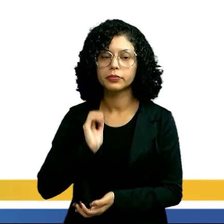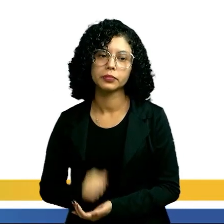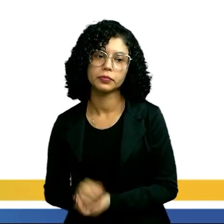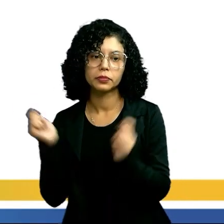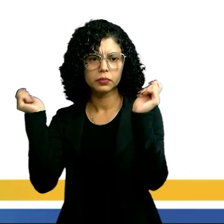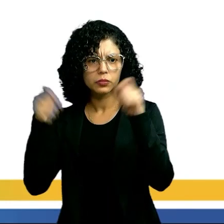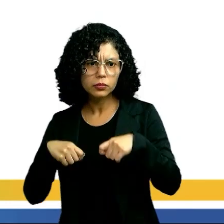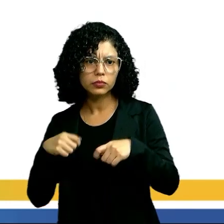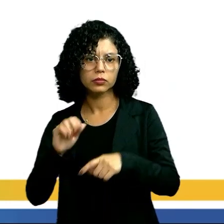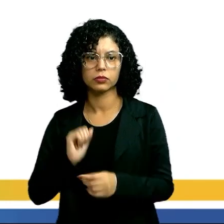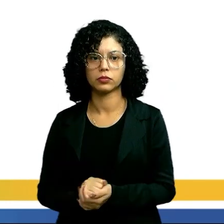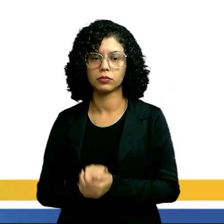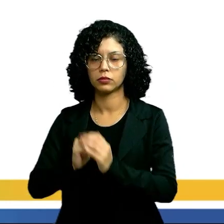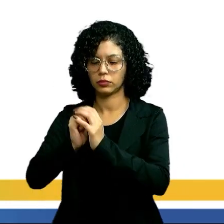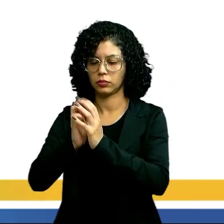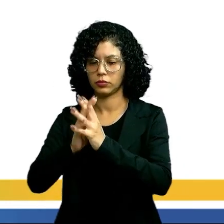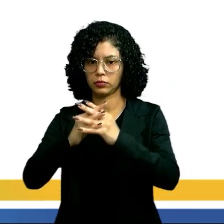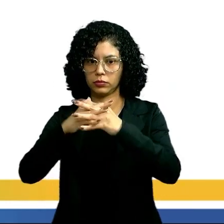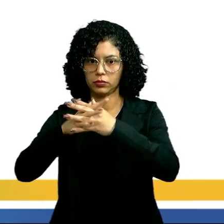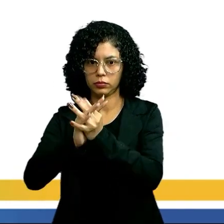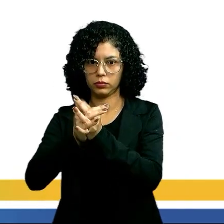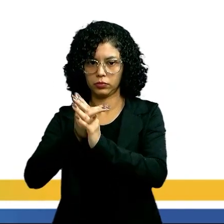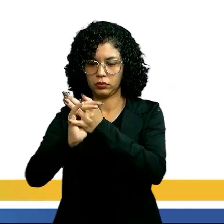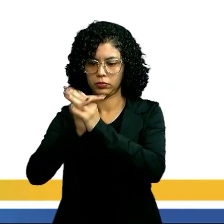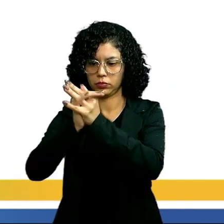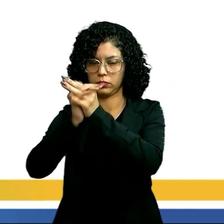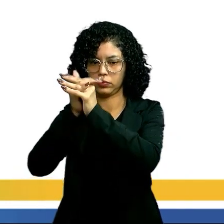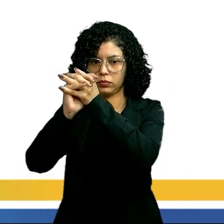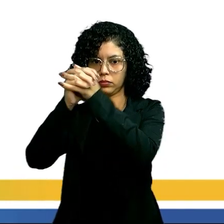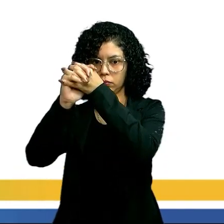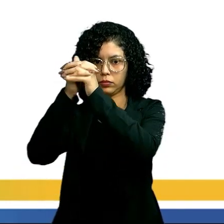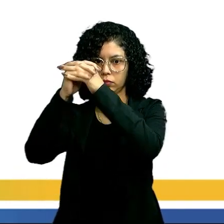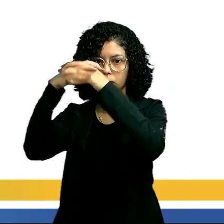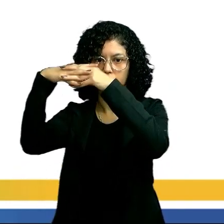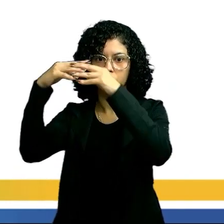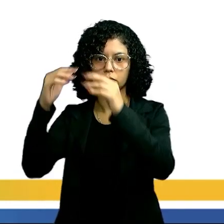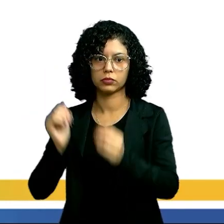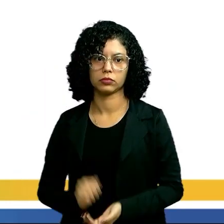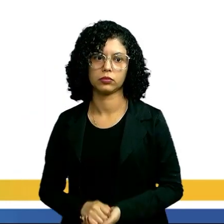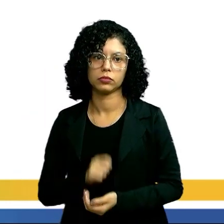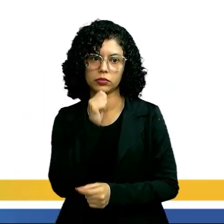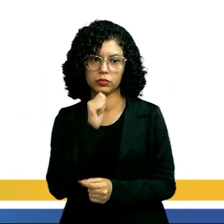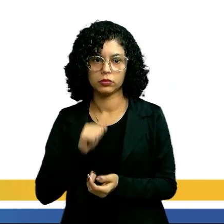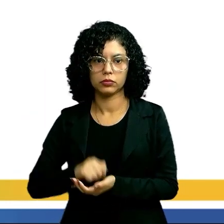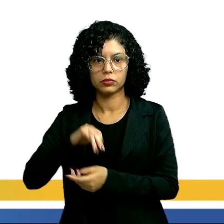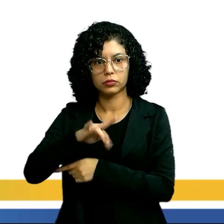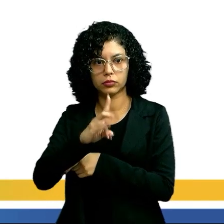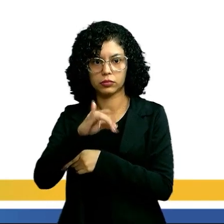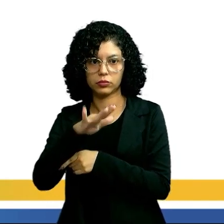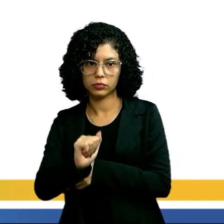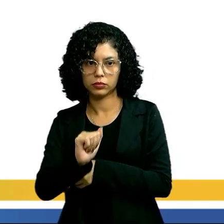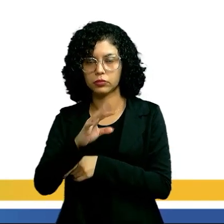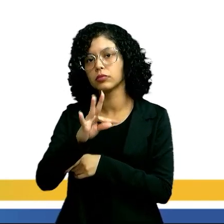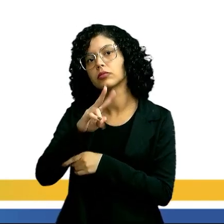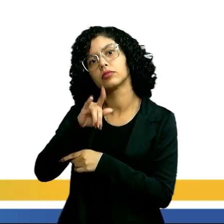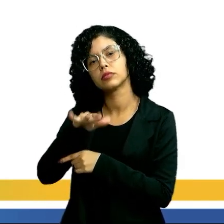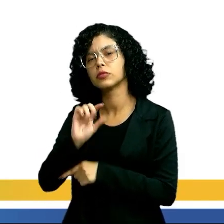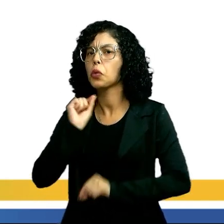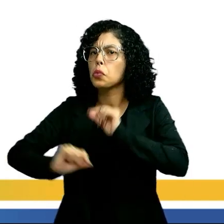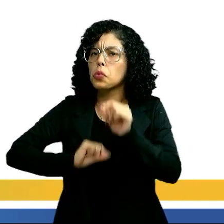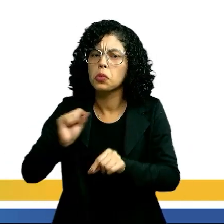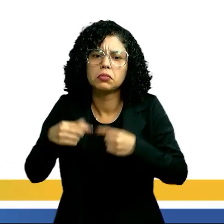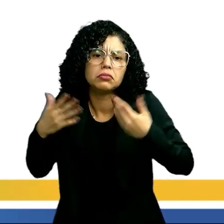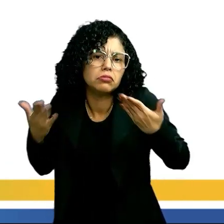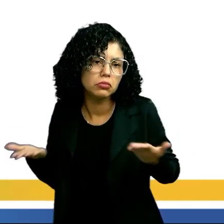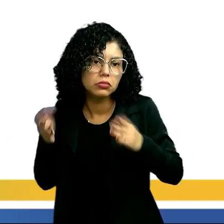Eles possuem um exoesqueleto quitinoso, a gente vai falar disso já já. E eles têm metâmeros e tágmas. O que